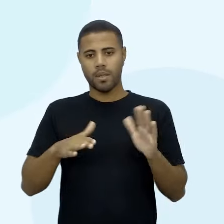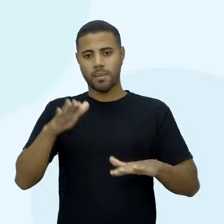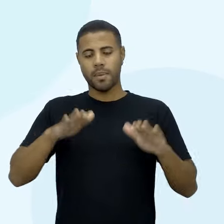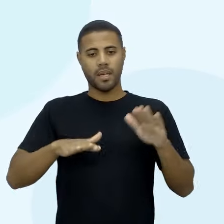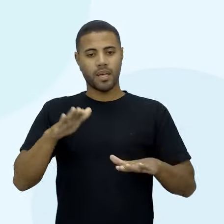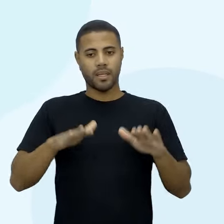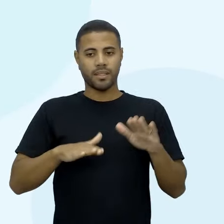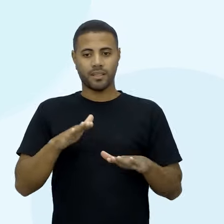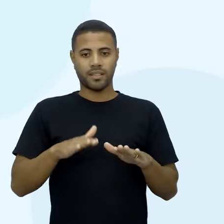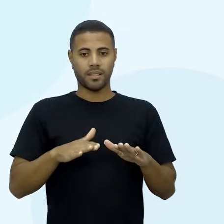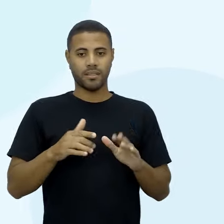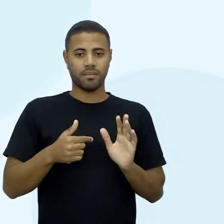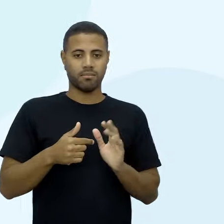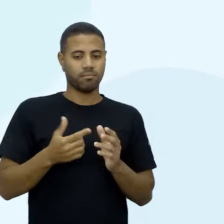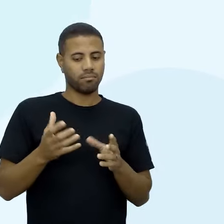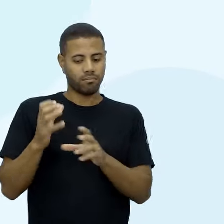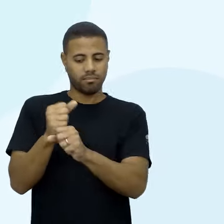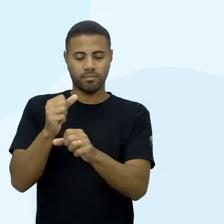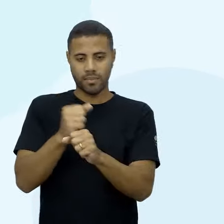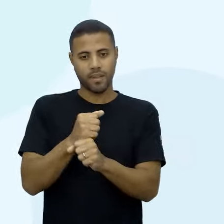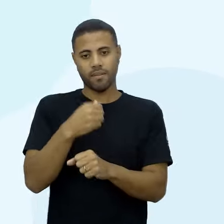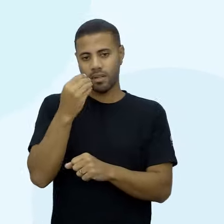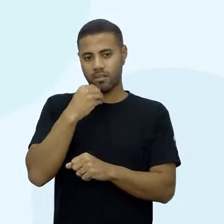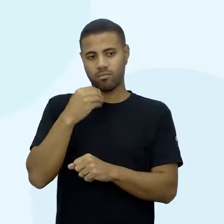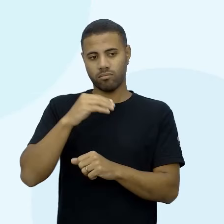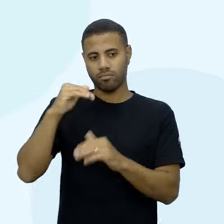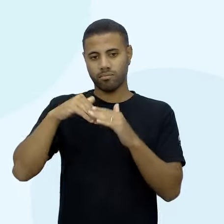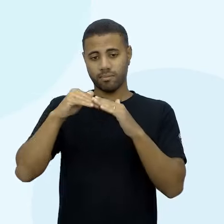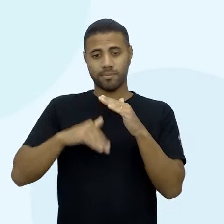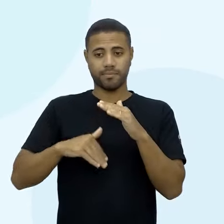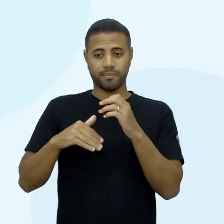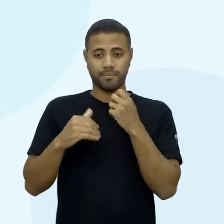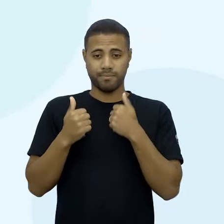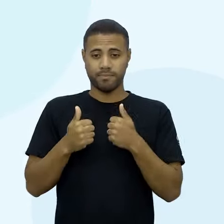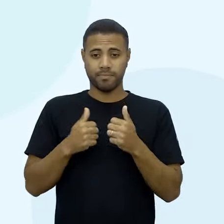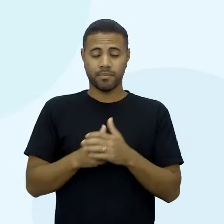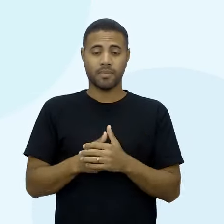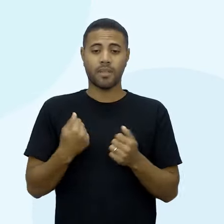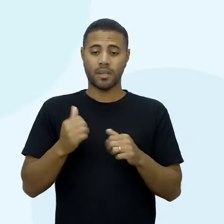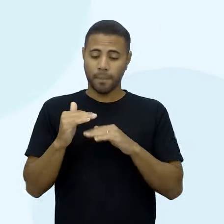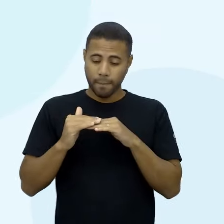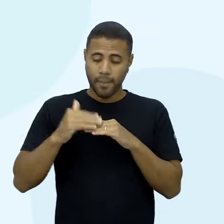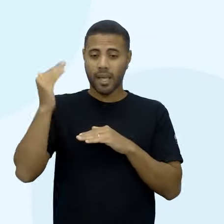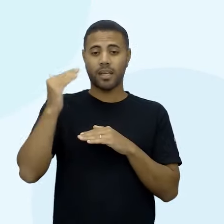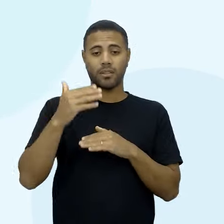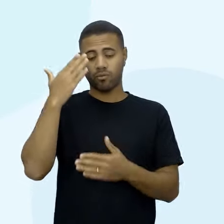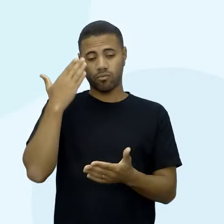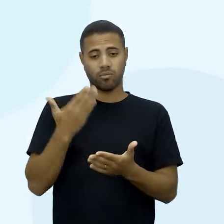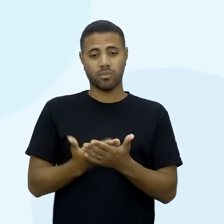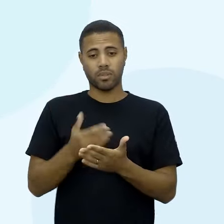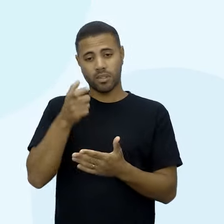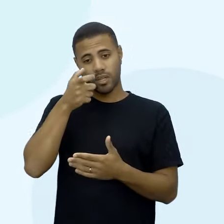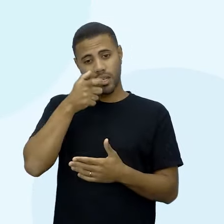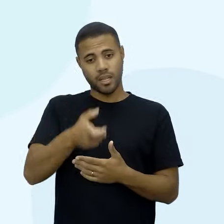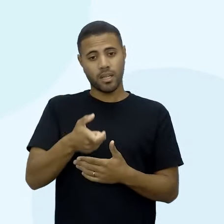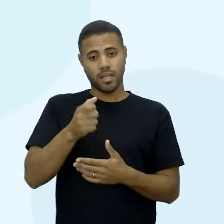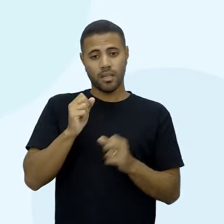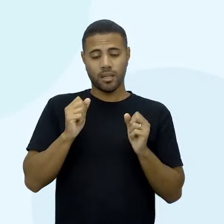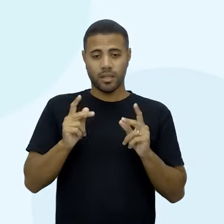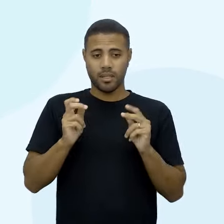tamanho da amostra aí, ele é baixo. Então, bem? Então, tem que subir esse nível de confiança aí, que é mais interessante.